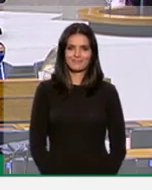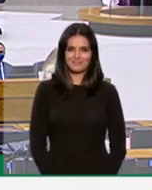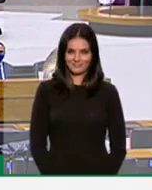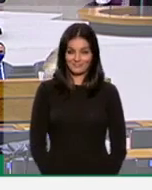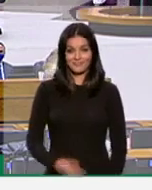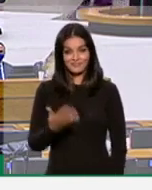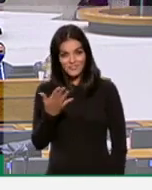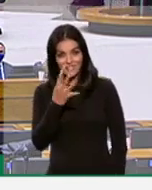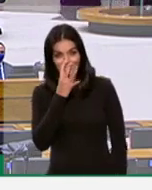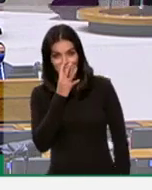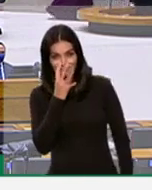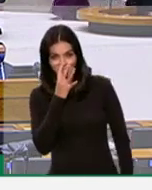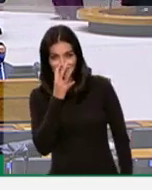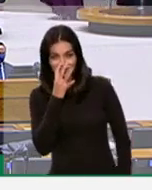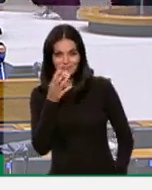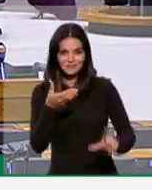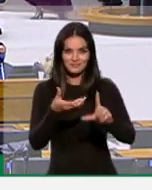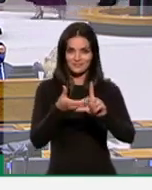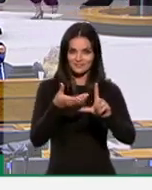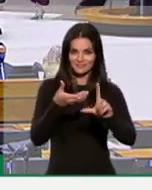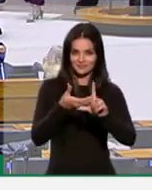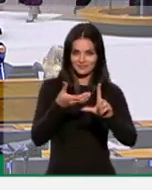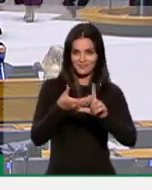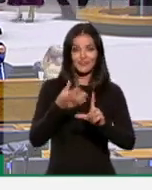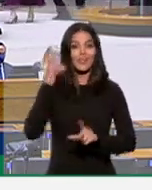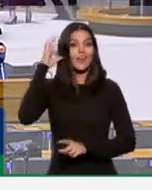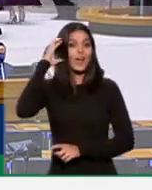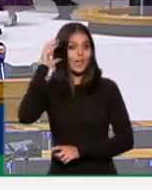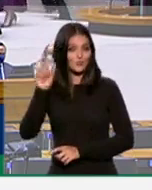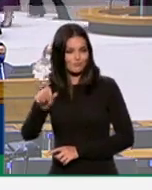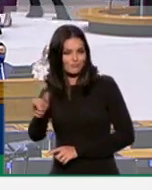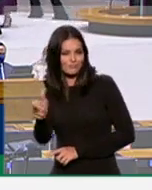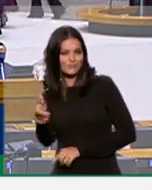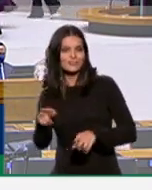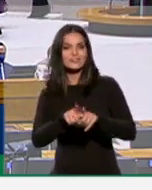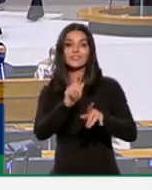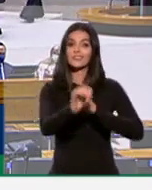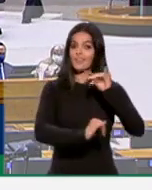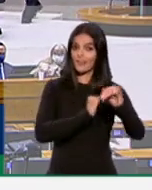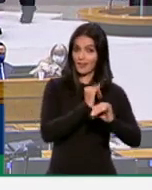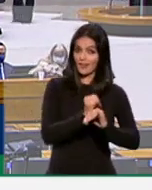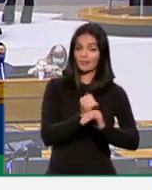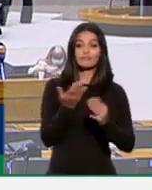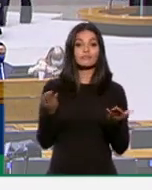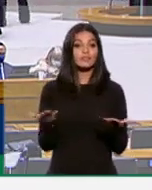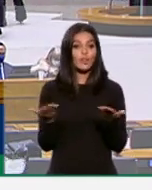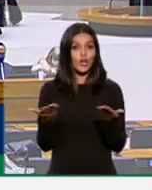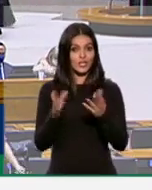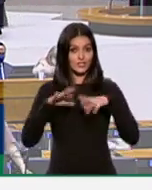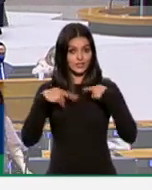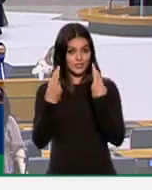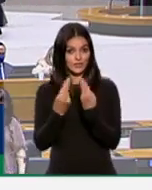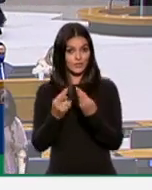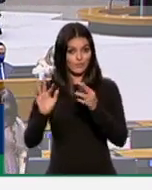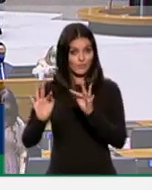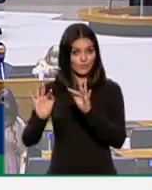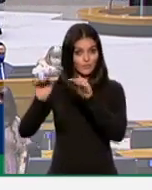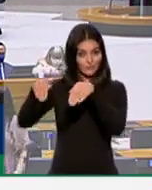Você que nos acompanhou aqui pela TV Câmara e pela Rádio Câmara e também pela internet, terminou essa sessão